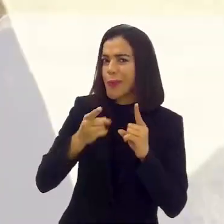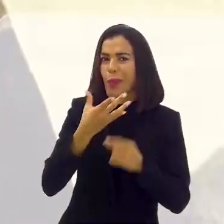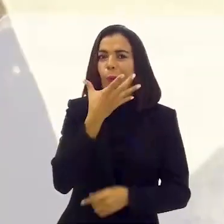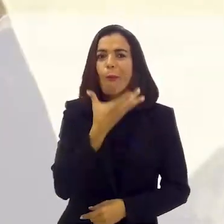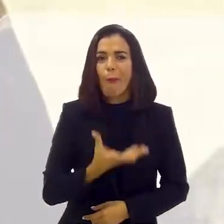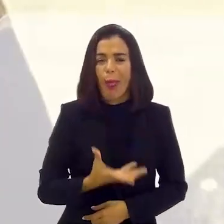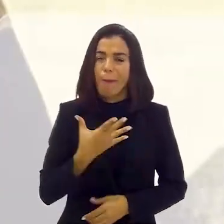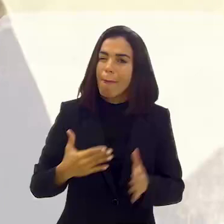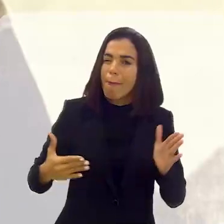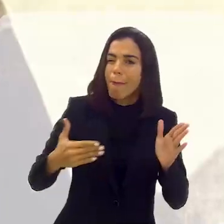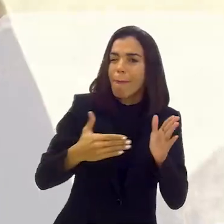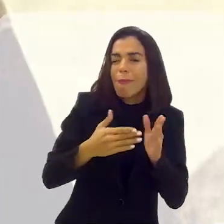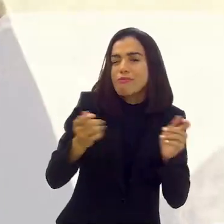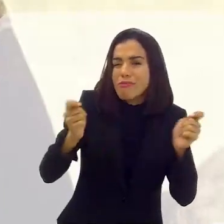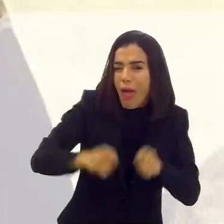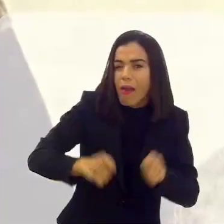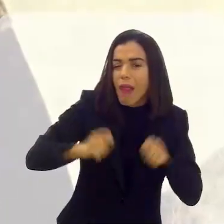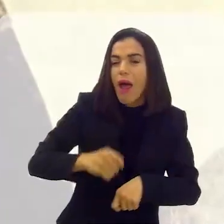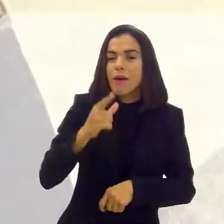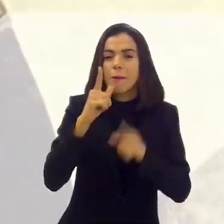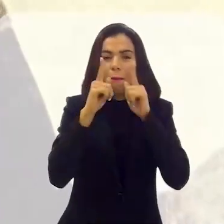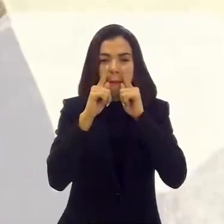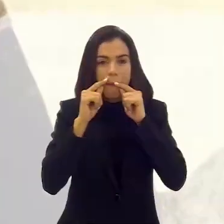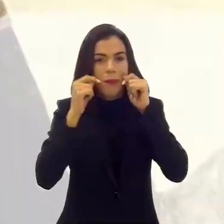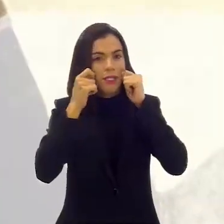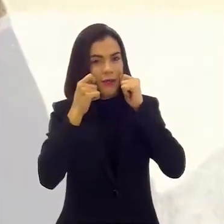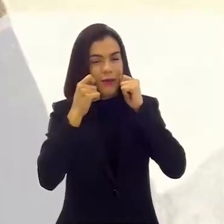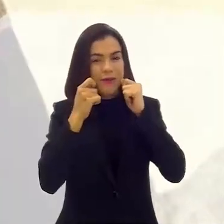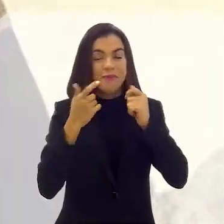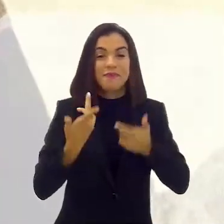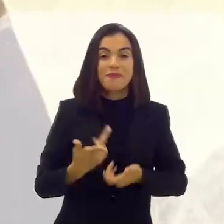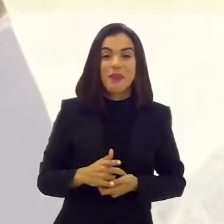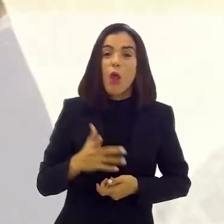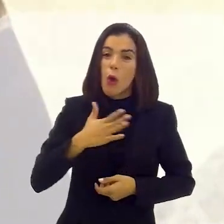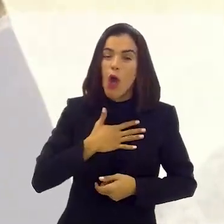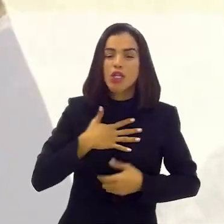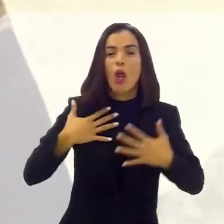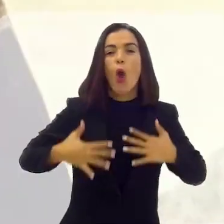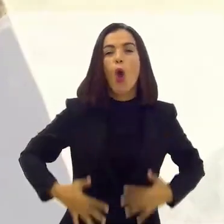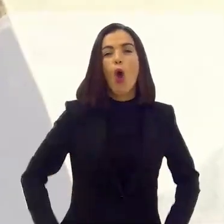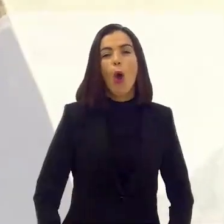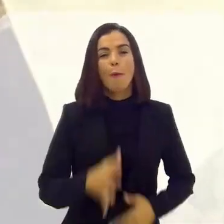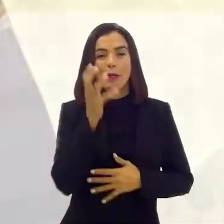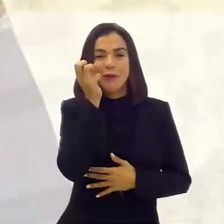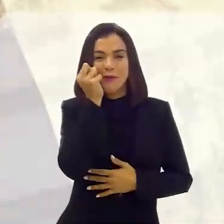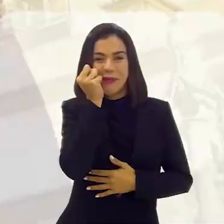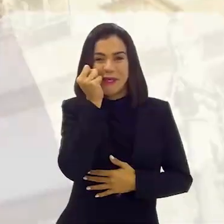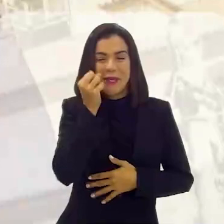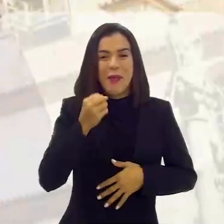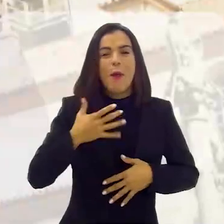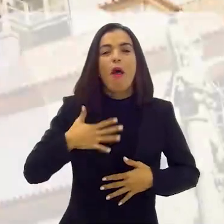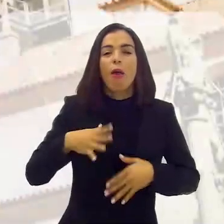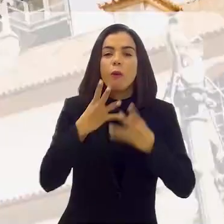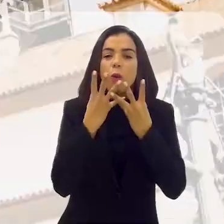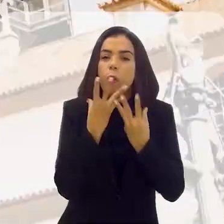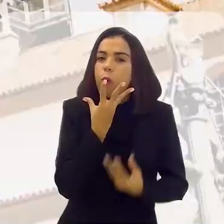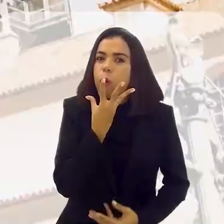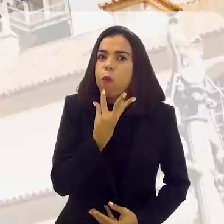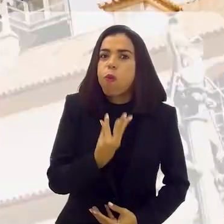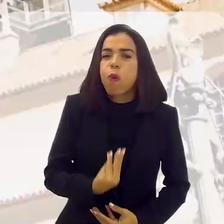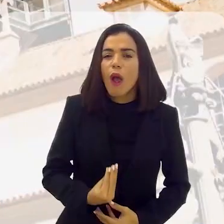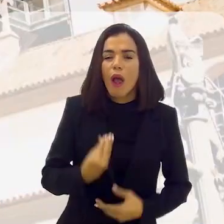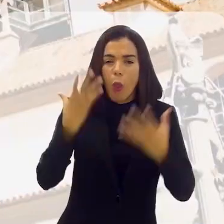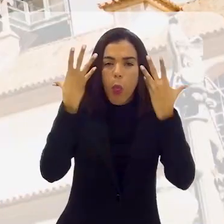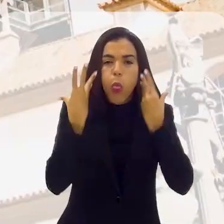nem poderia ter barba. No máximo, um discreto bigode. Eu gosto muito do Tiradentes com camisola. Está ele ali,